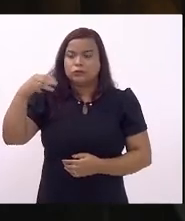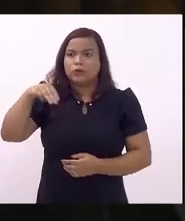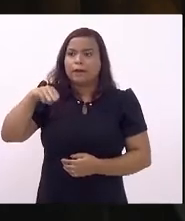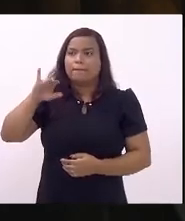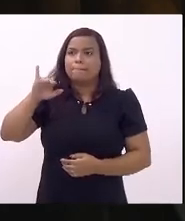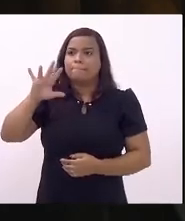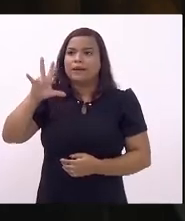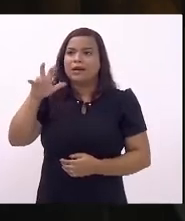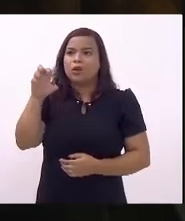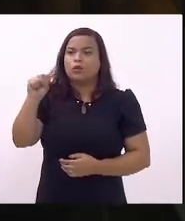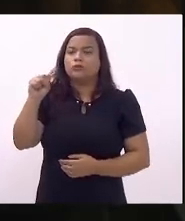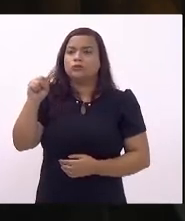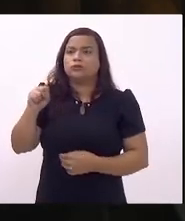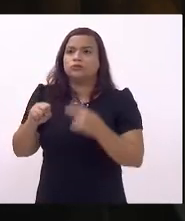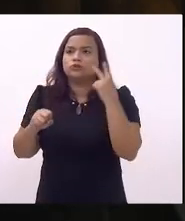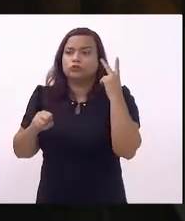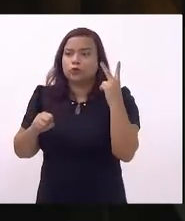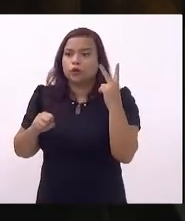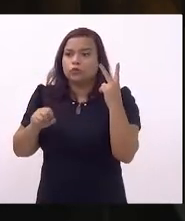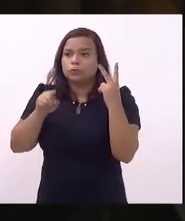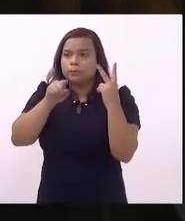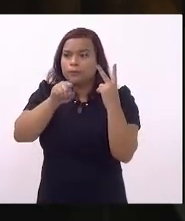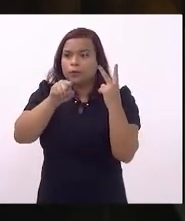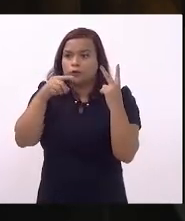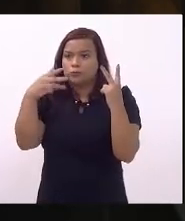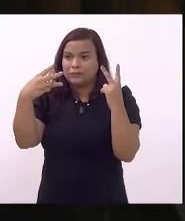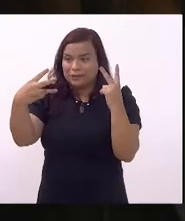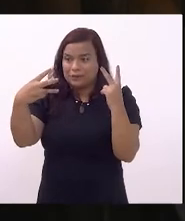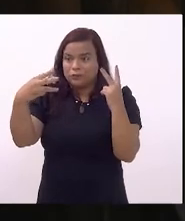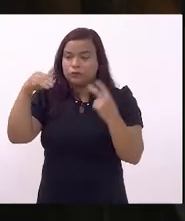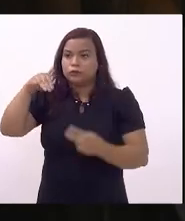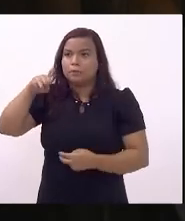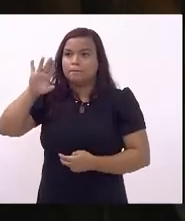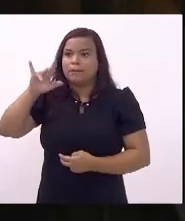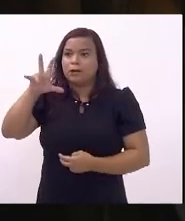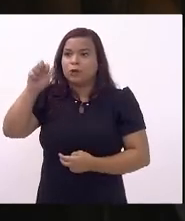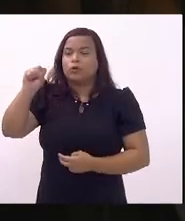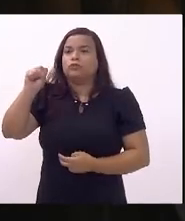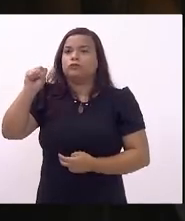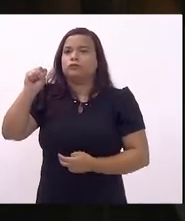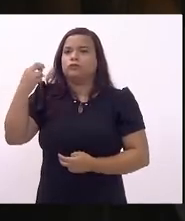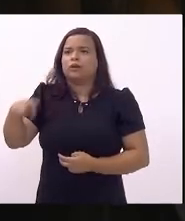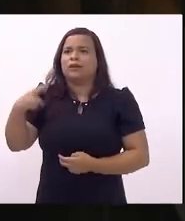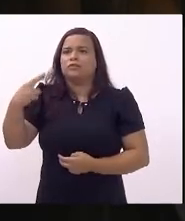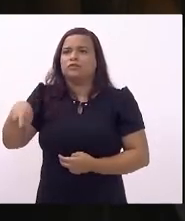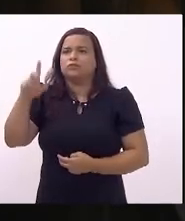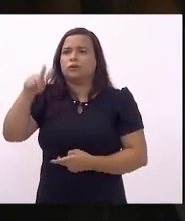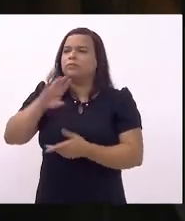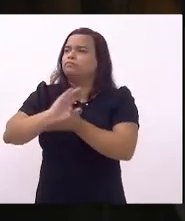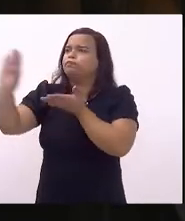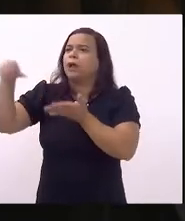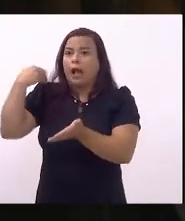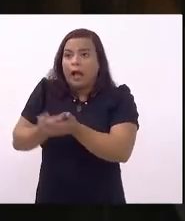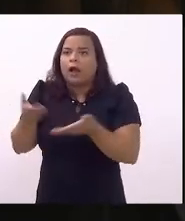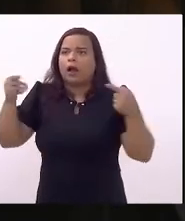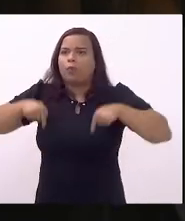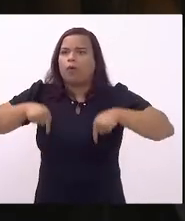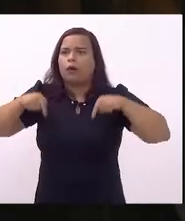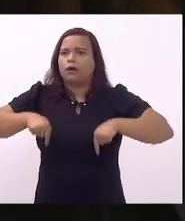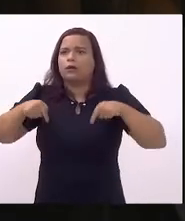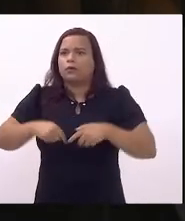parece ridículo 2.3 milhões de reais é a contribuição até o presente momento